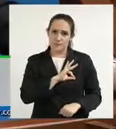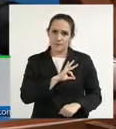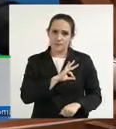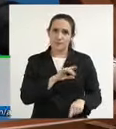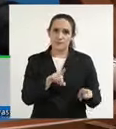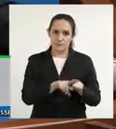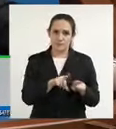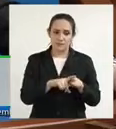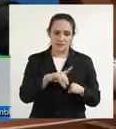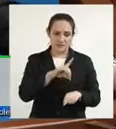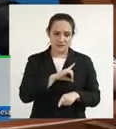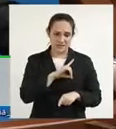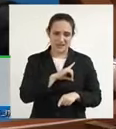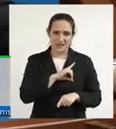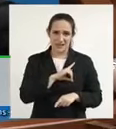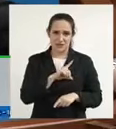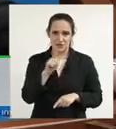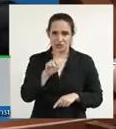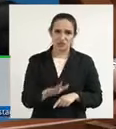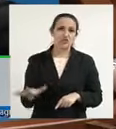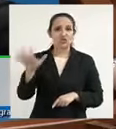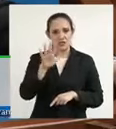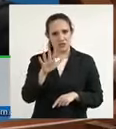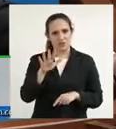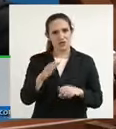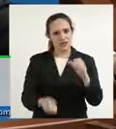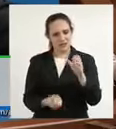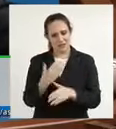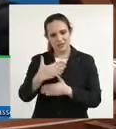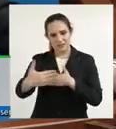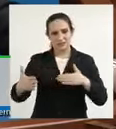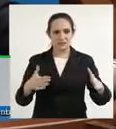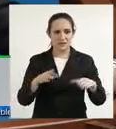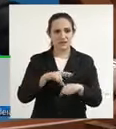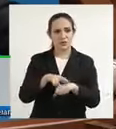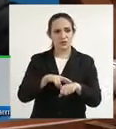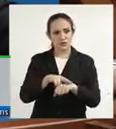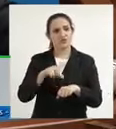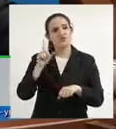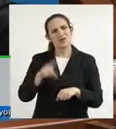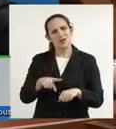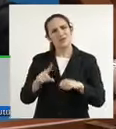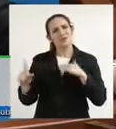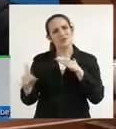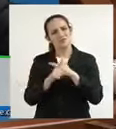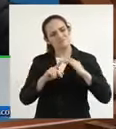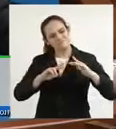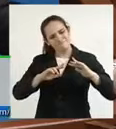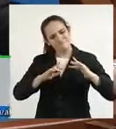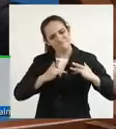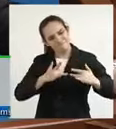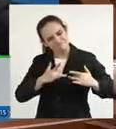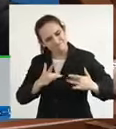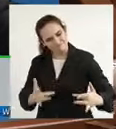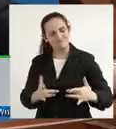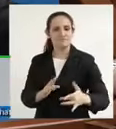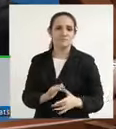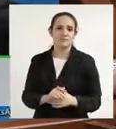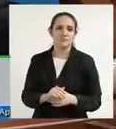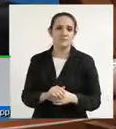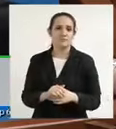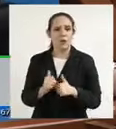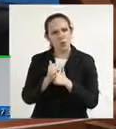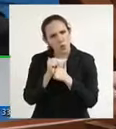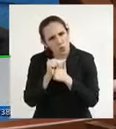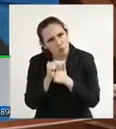Geral criar essas salas nas unidades obviamente que é para um atendimento humanizado com um acompanhamento